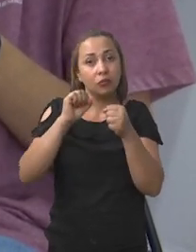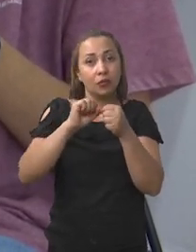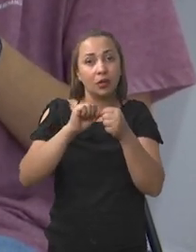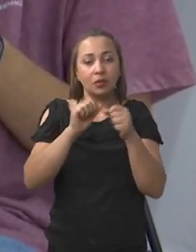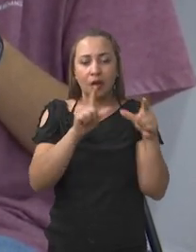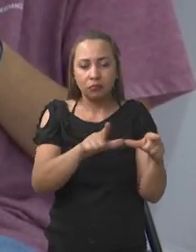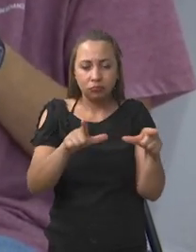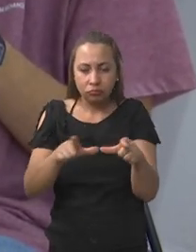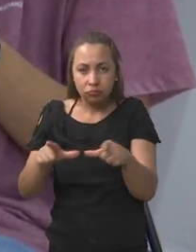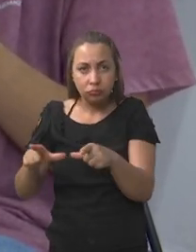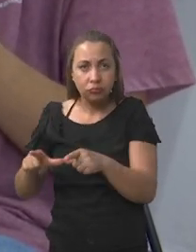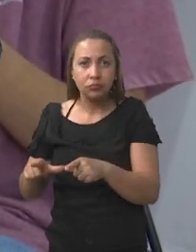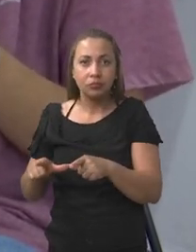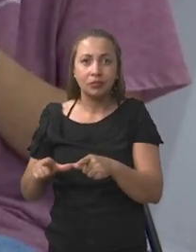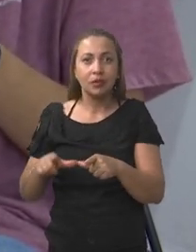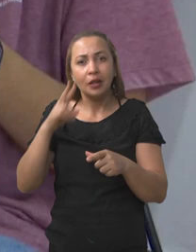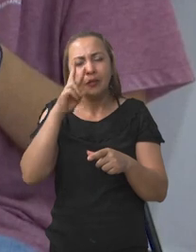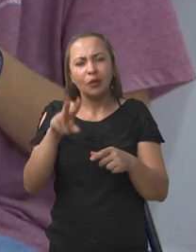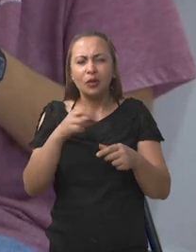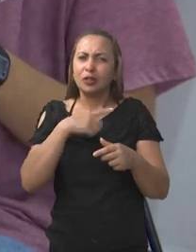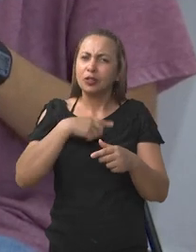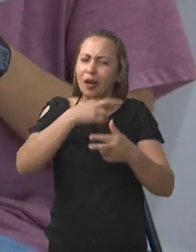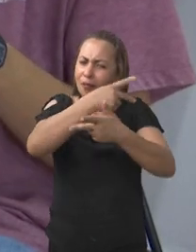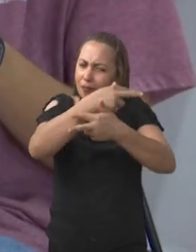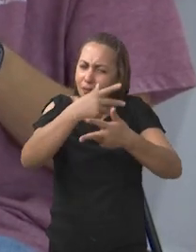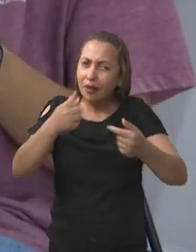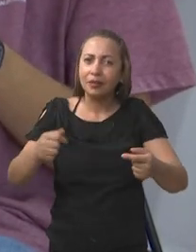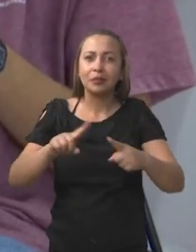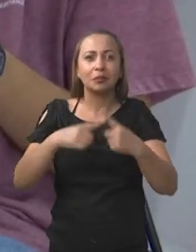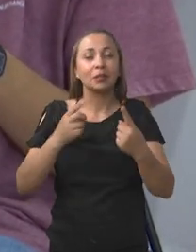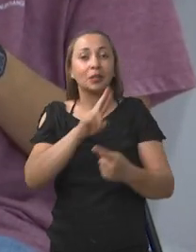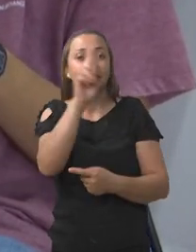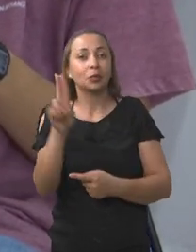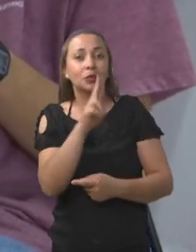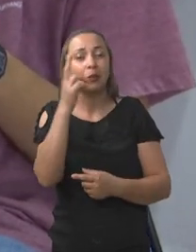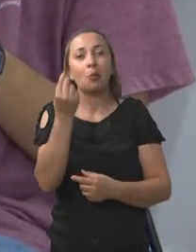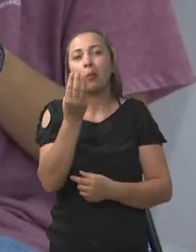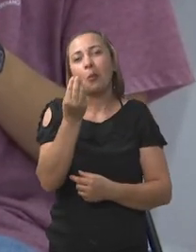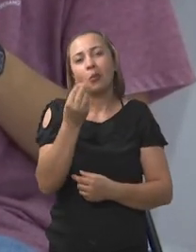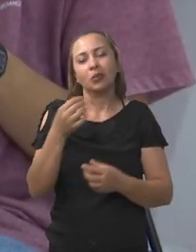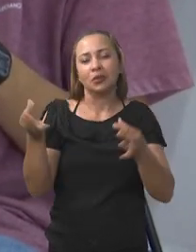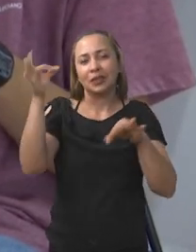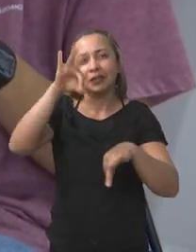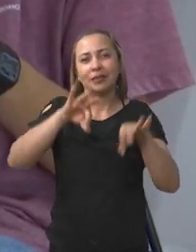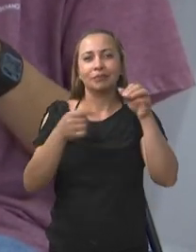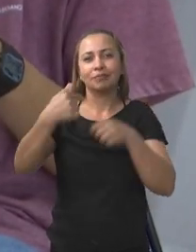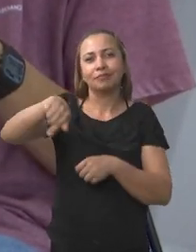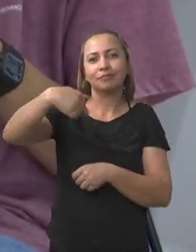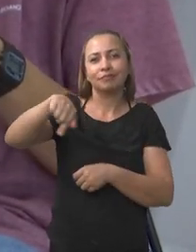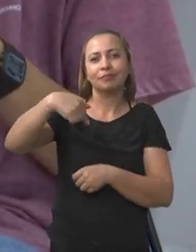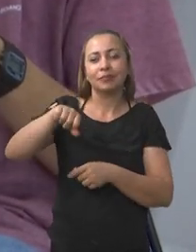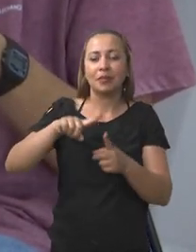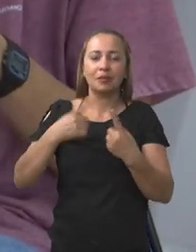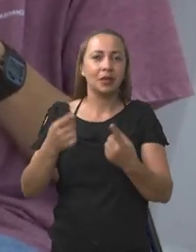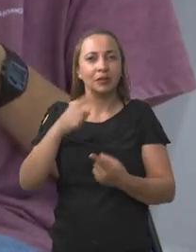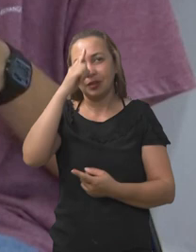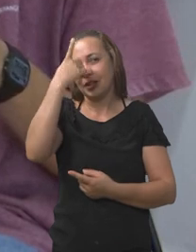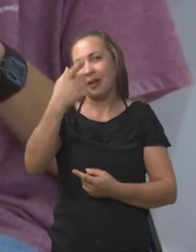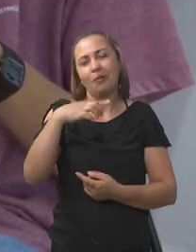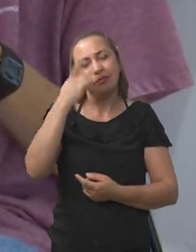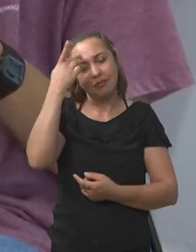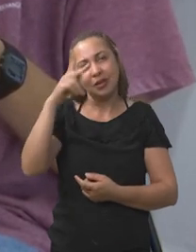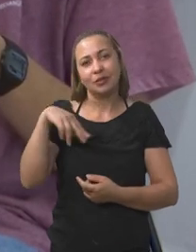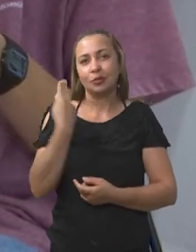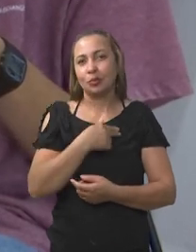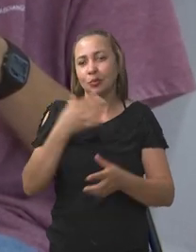E a gente viu que tinha inúmeros métodos, só que eles utilizavam muita química. E a gente viu que aquilo não era o ideal para o nosso